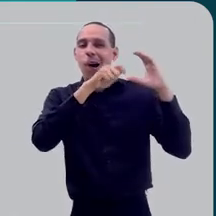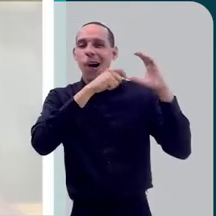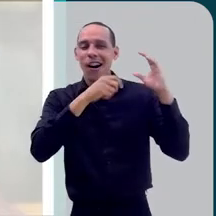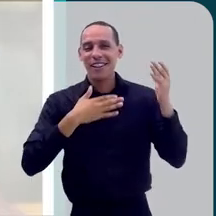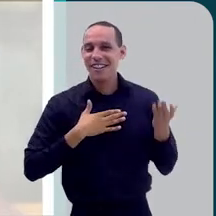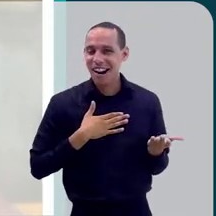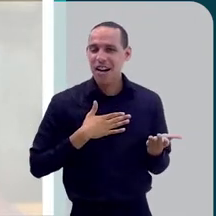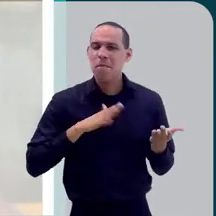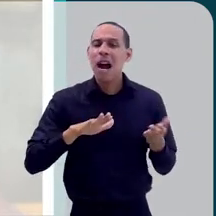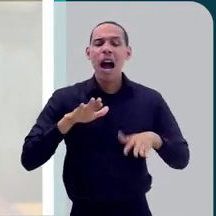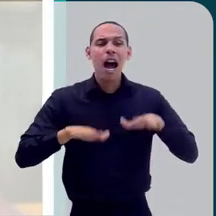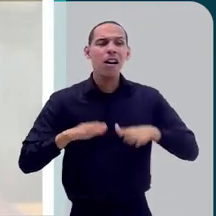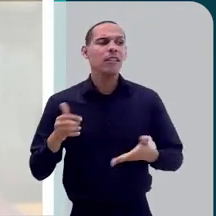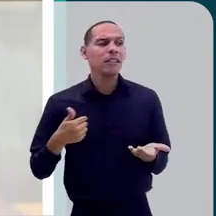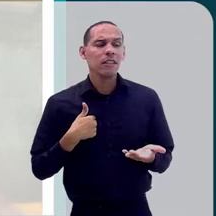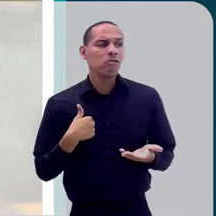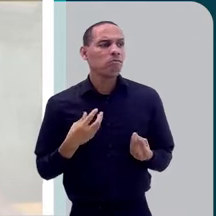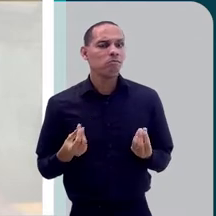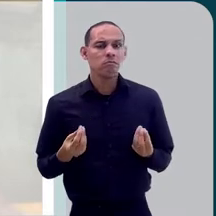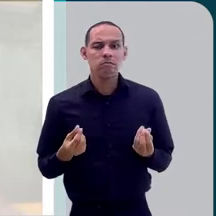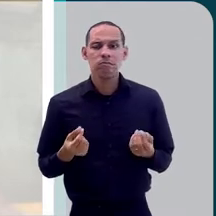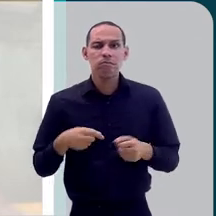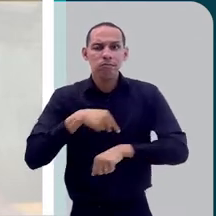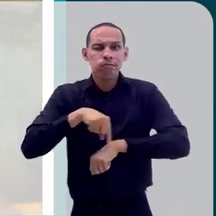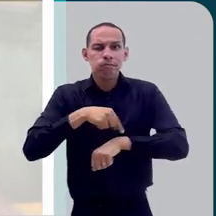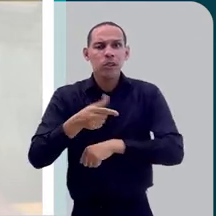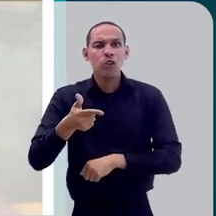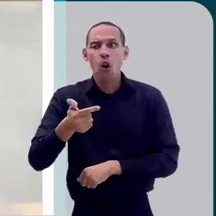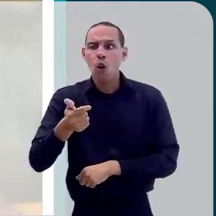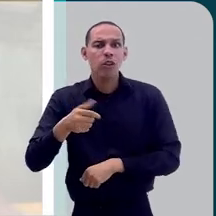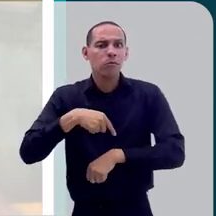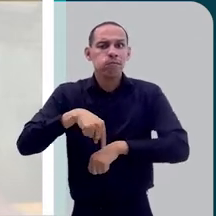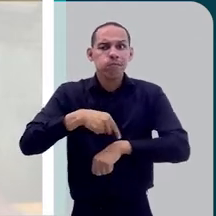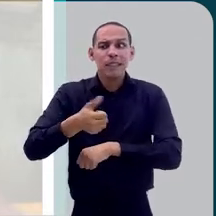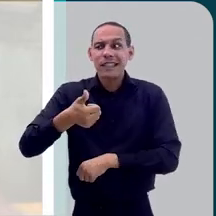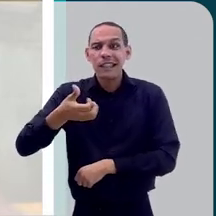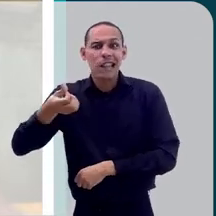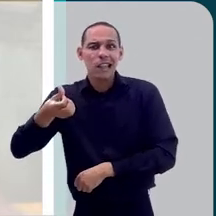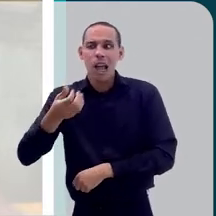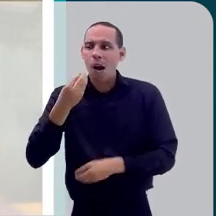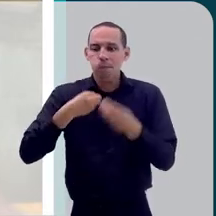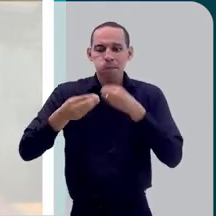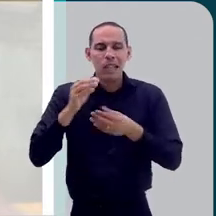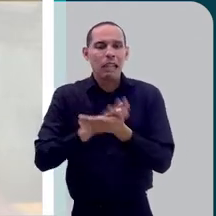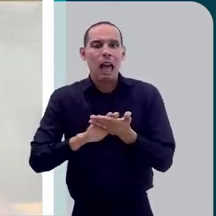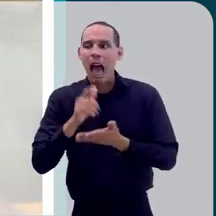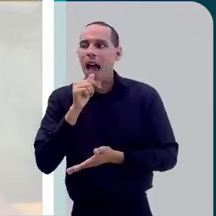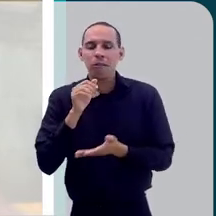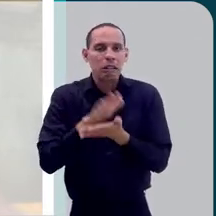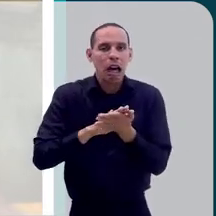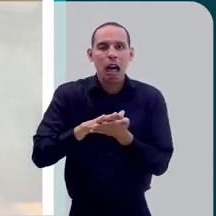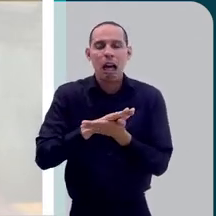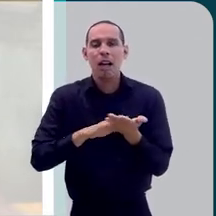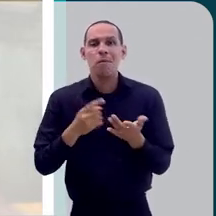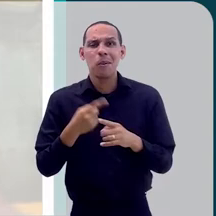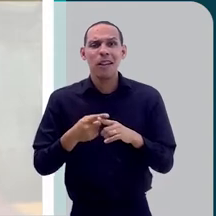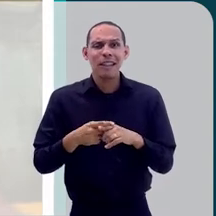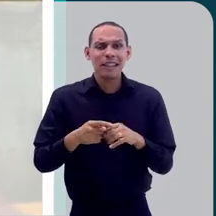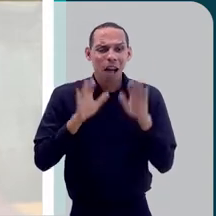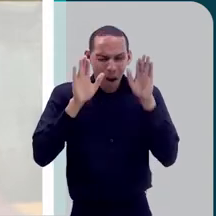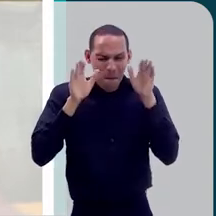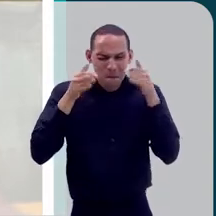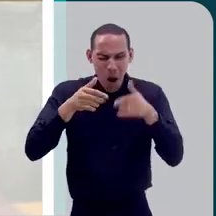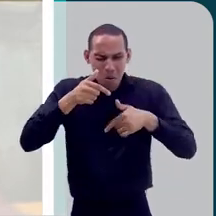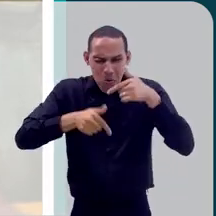gravação. E eu já me peguei assim, sabe? Doze, dezesseis horas num set, sem comer, sem beber água,